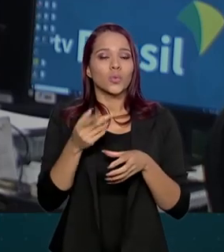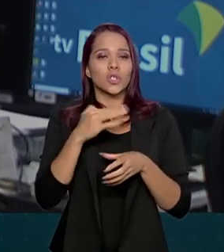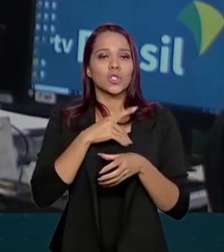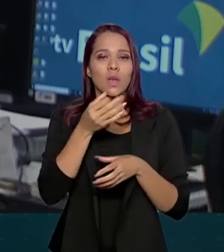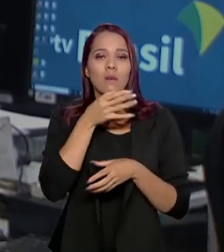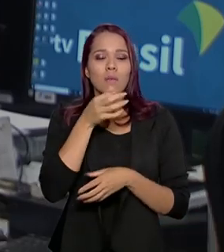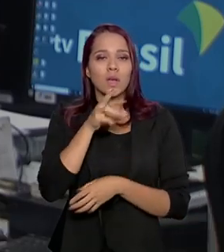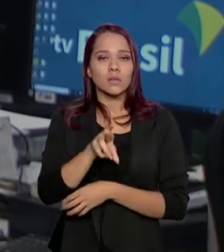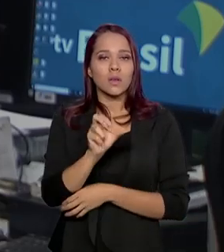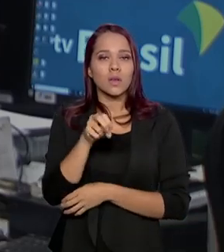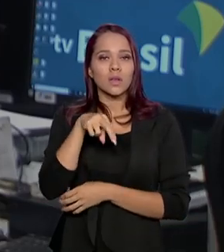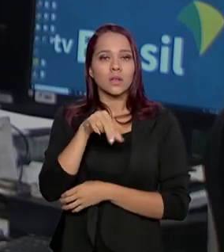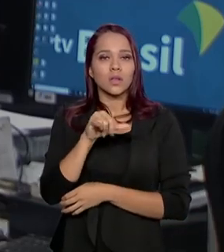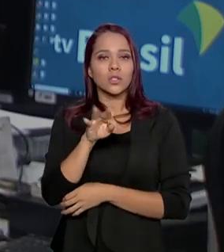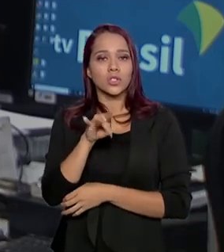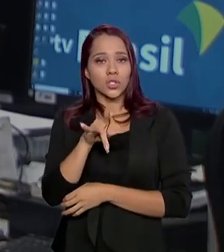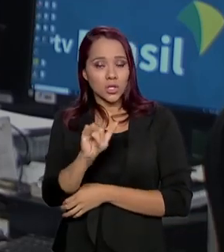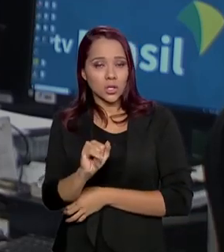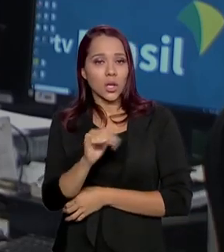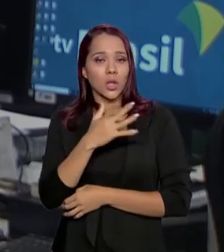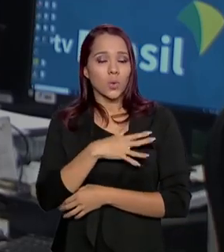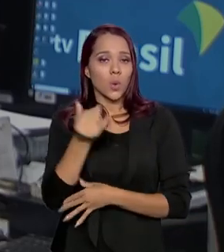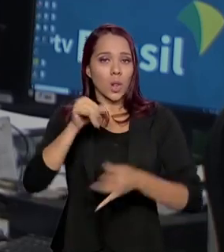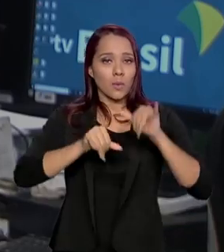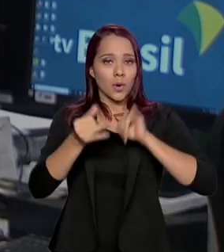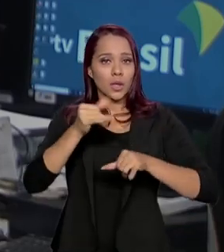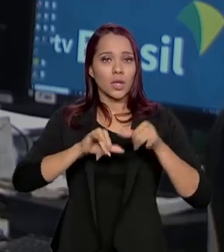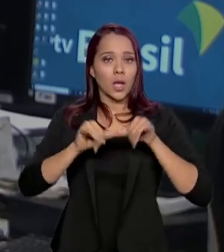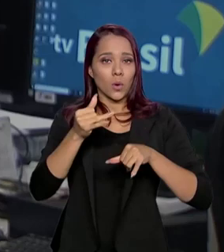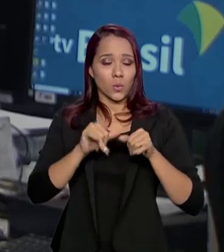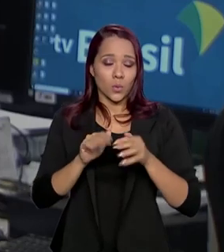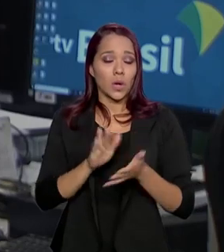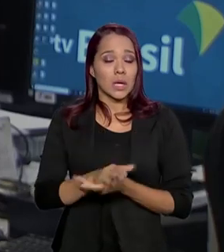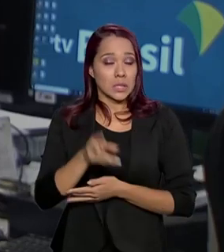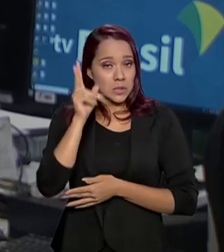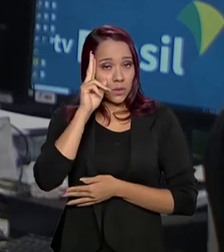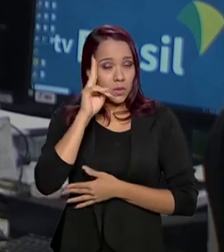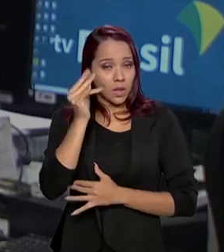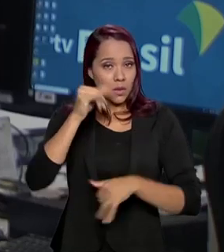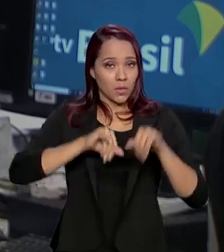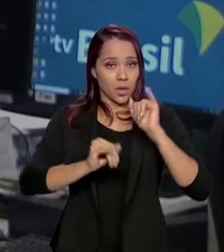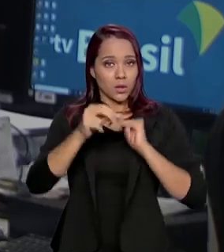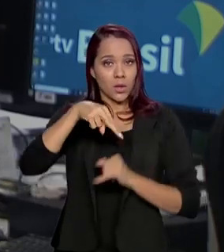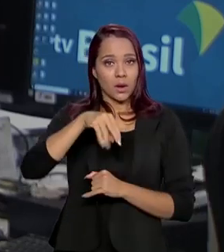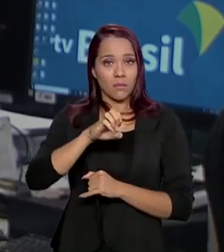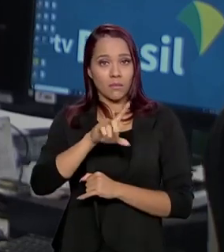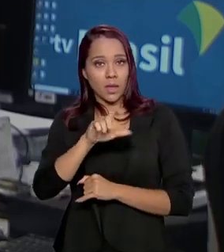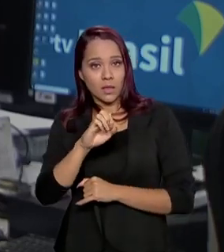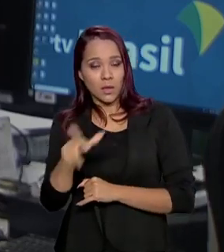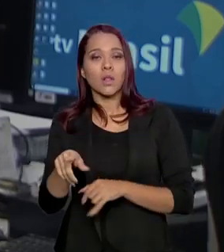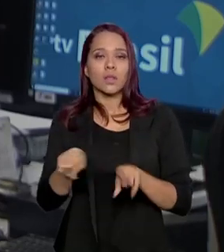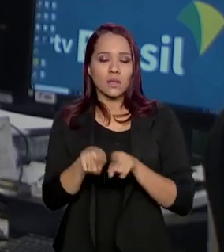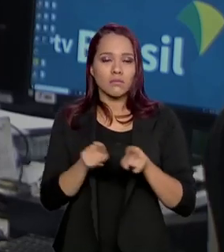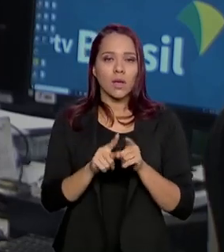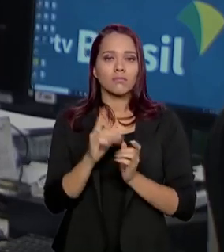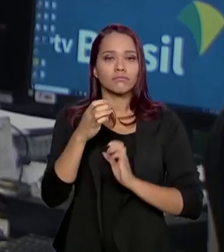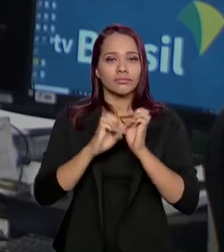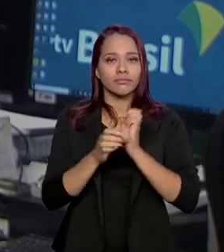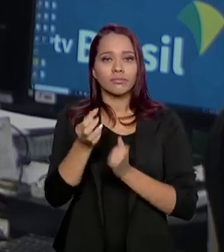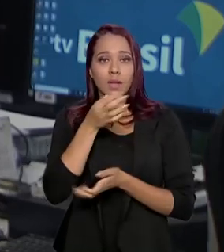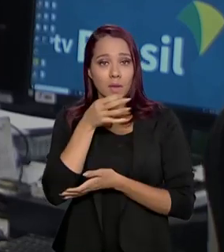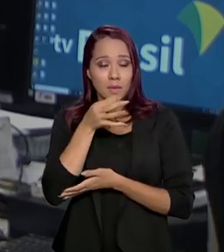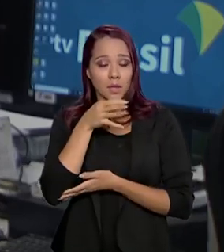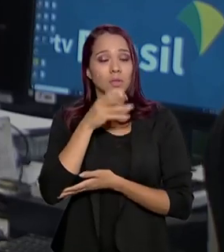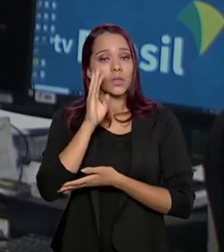ranitidina do laboratório AXE. Na segunda-feira, o laboratório Medley, que também fabrica o medicamento, já